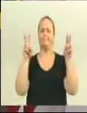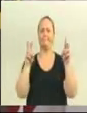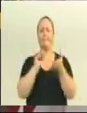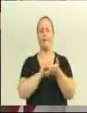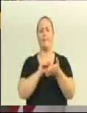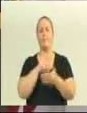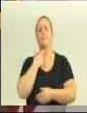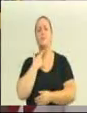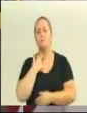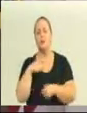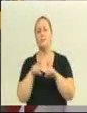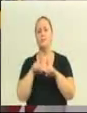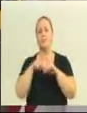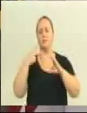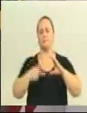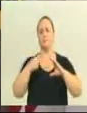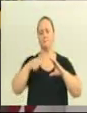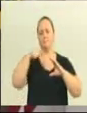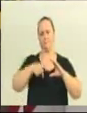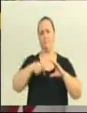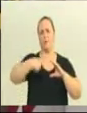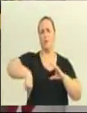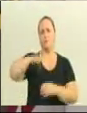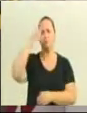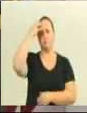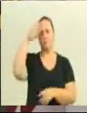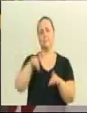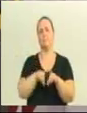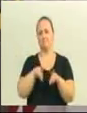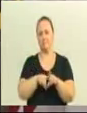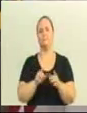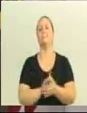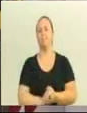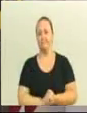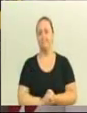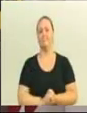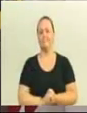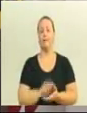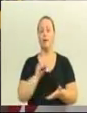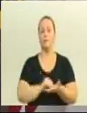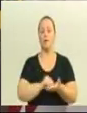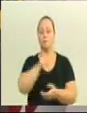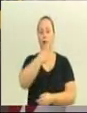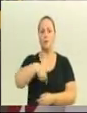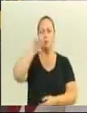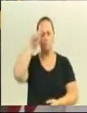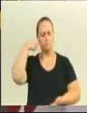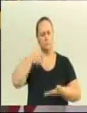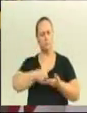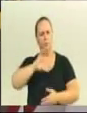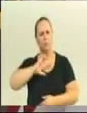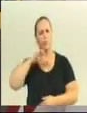nossa aqui também, nossa aqui também falta vontade política, falta poder de decisão, falta coragem